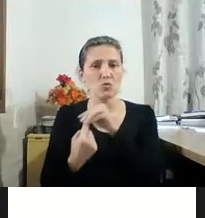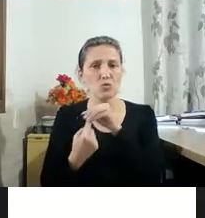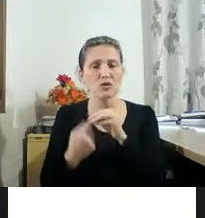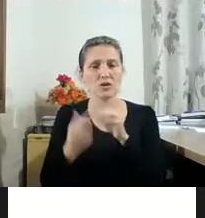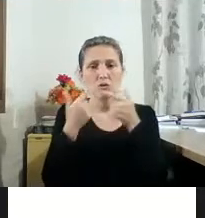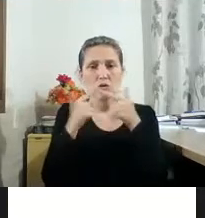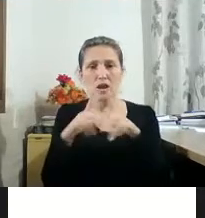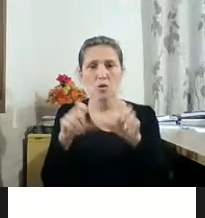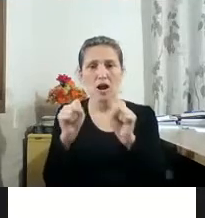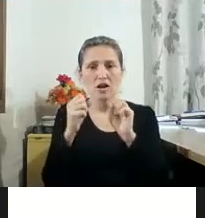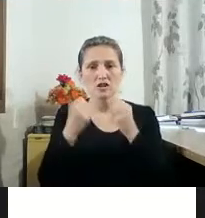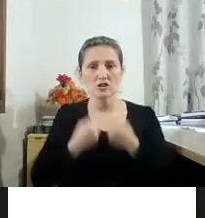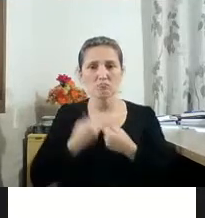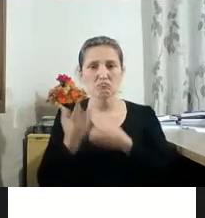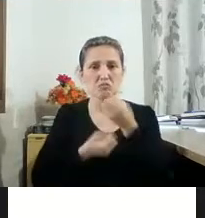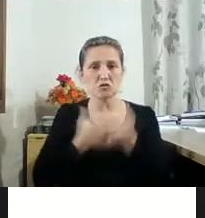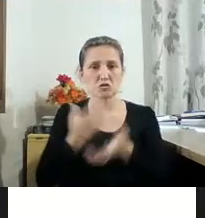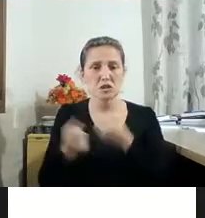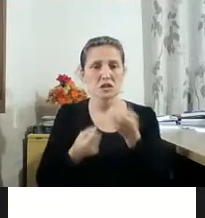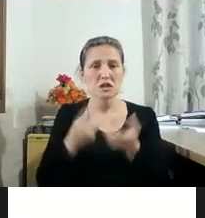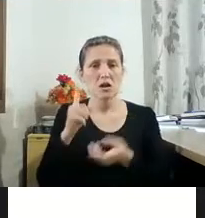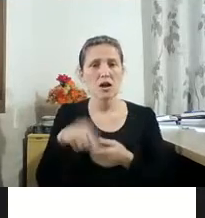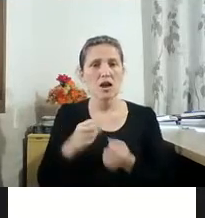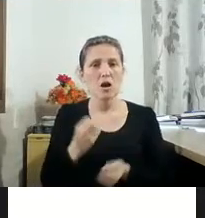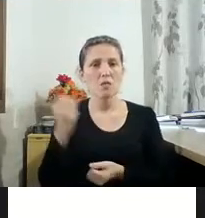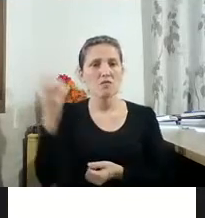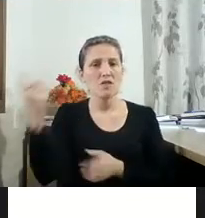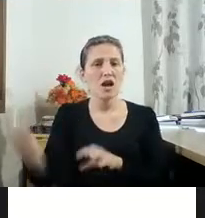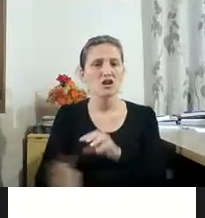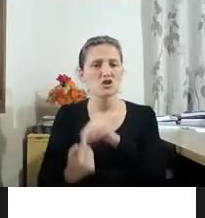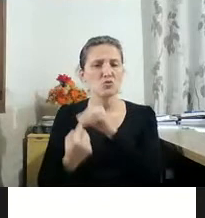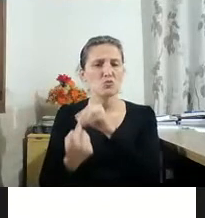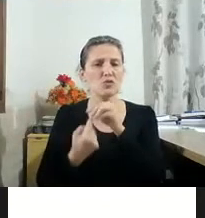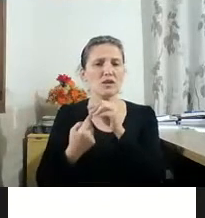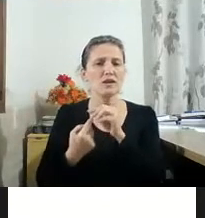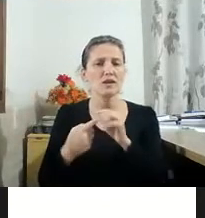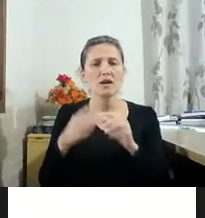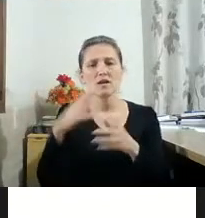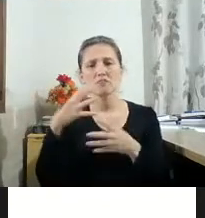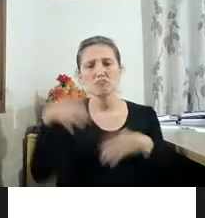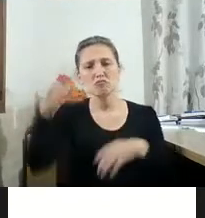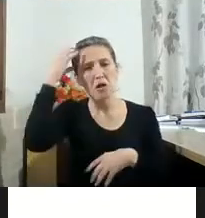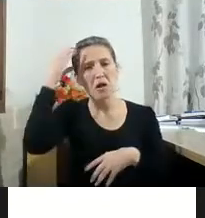expressão. é resultado de uma viagem onírica no reino da liberdade e da imaginação.